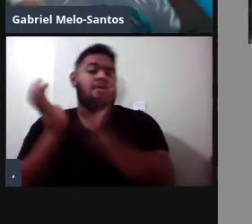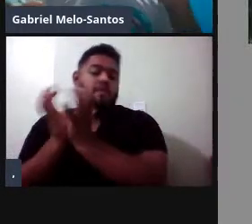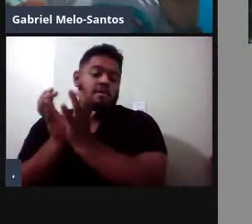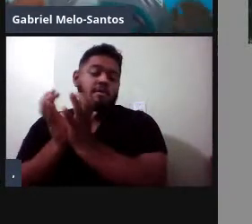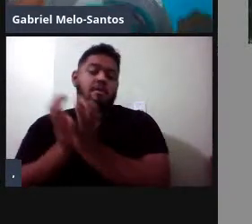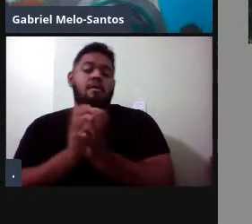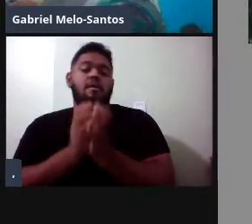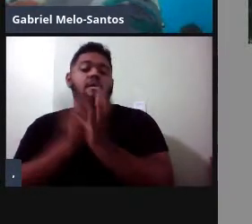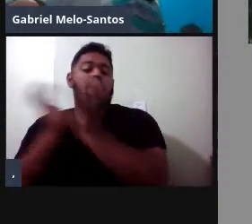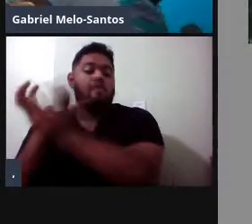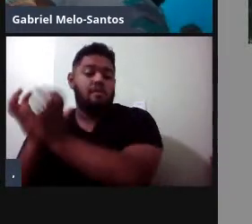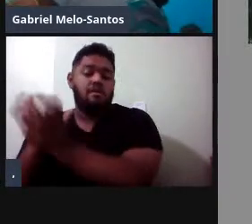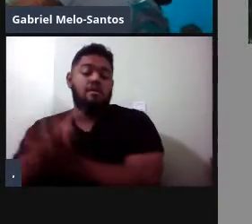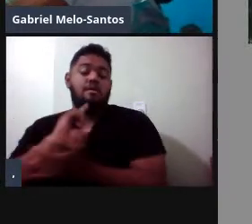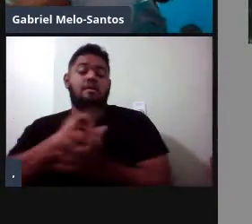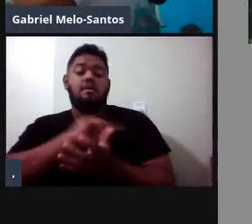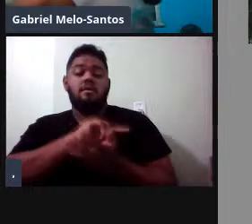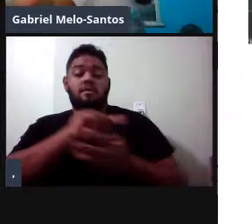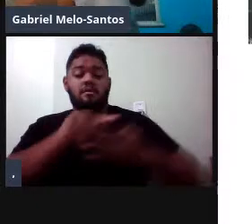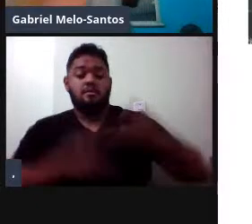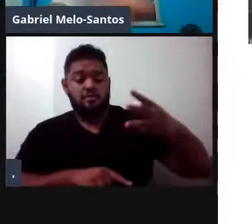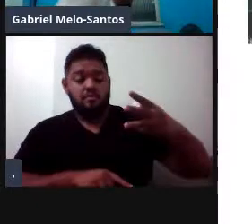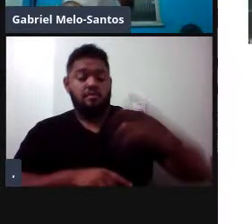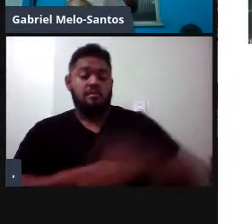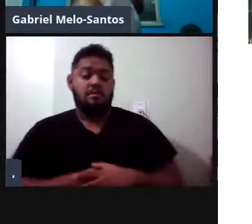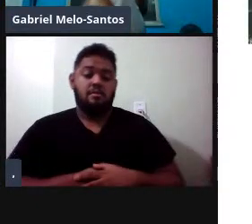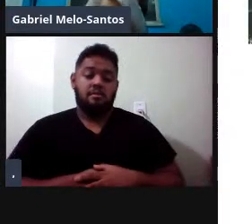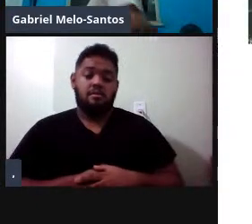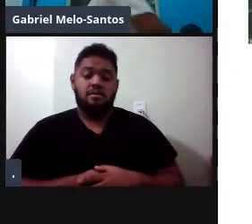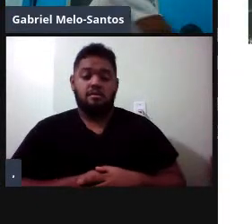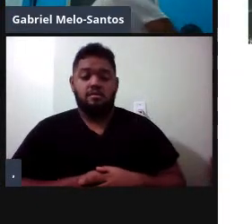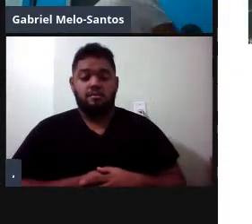espécies. Então, a pergunta vai acabar.